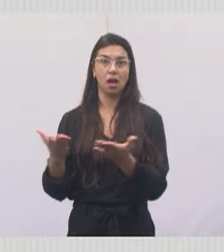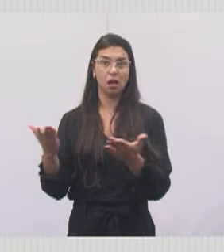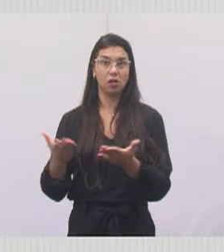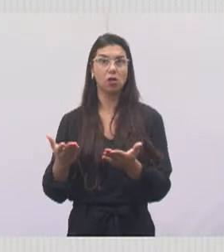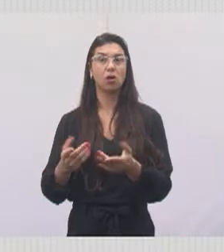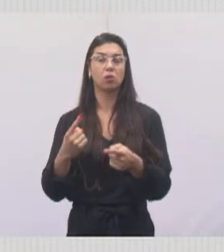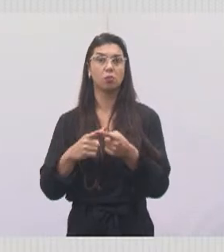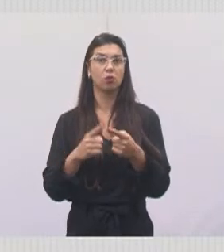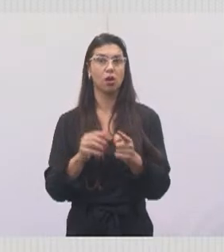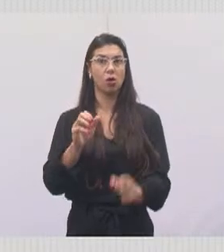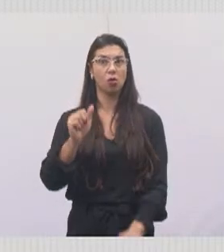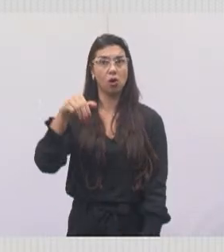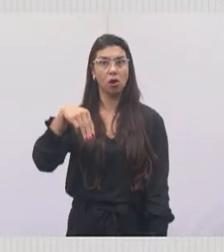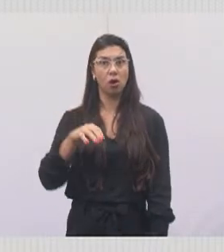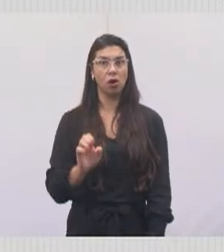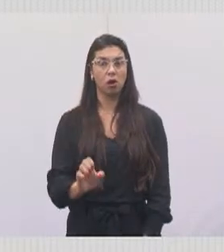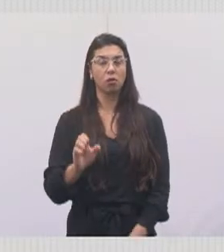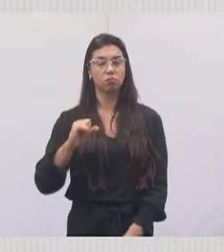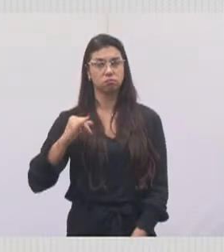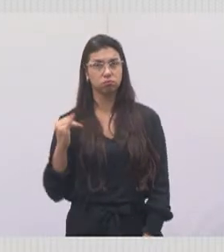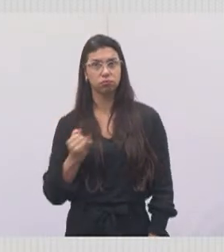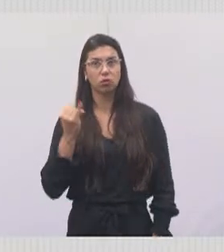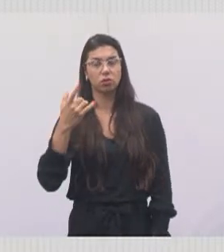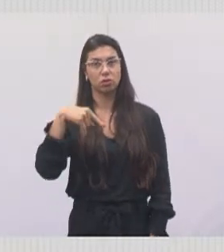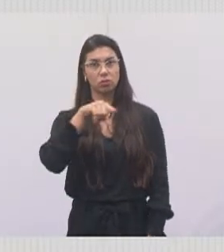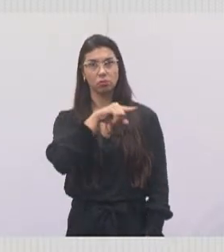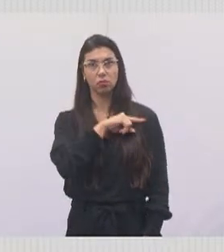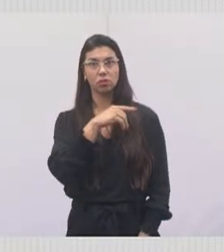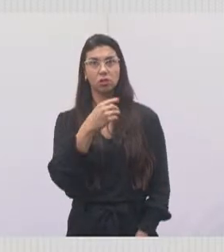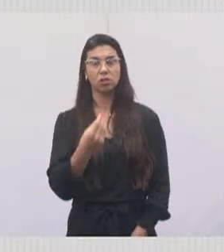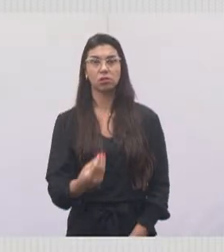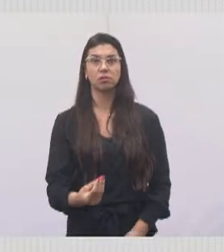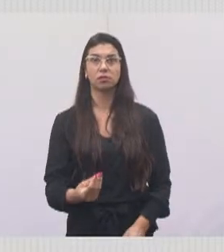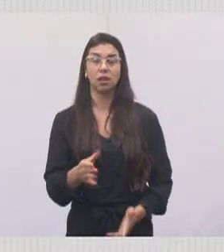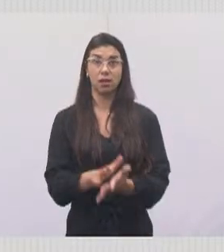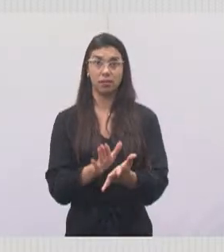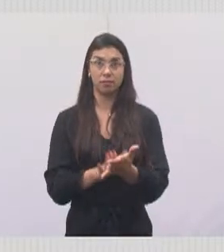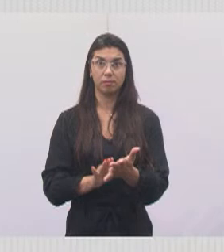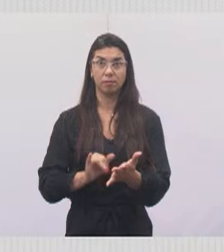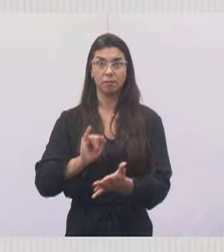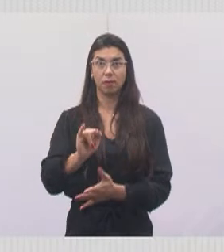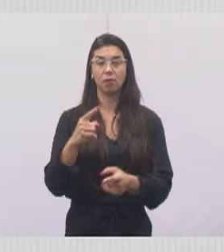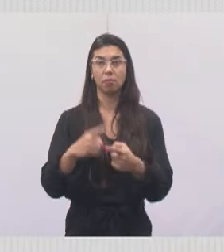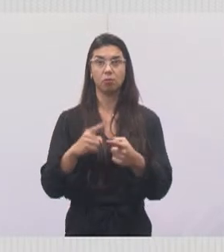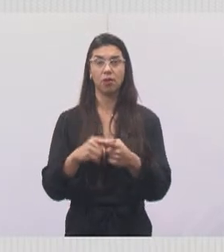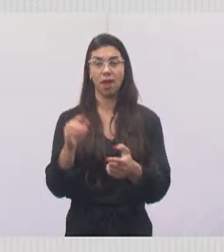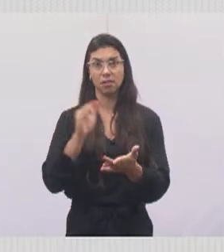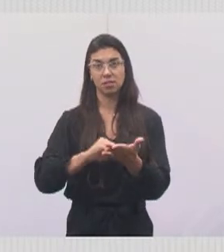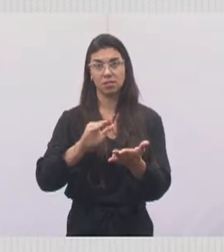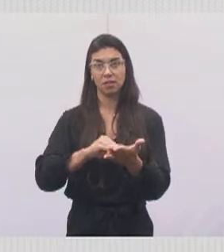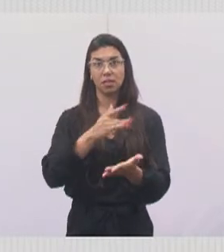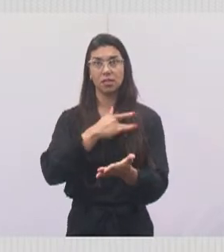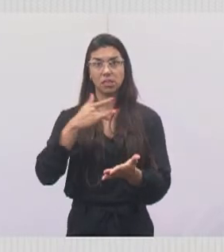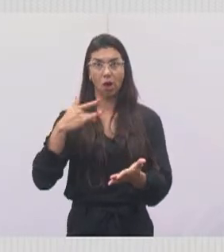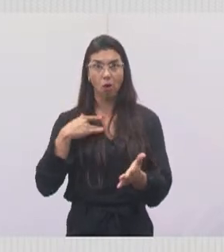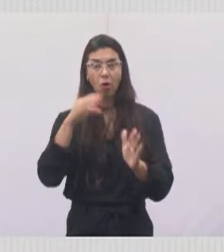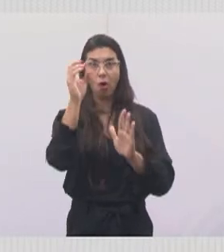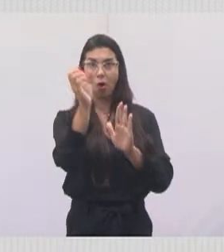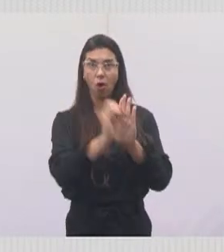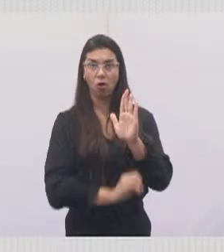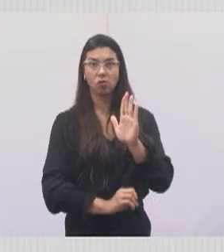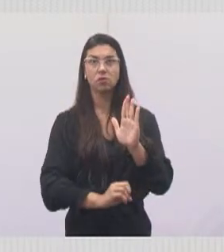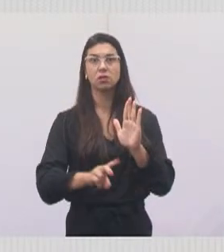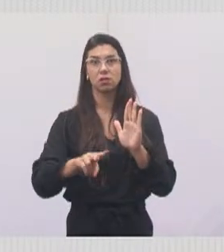a nossa cidade, que é o AME, e na reunião ficou tirado isso, que a Secretaria de Saúde aqui vai oficializar